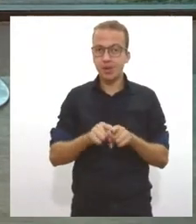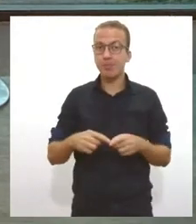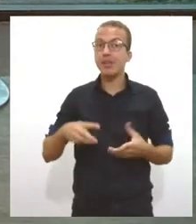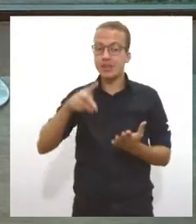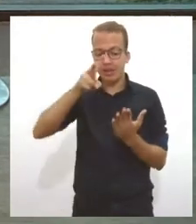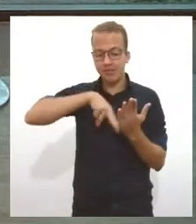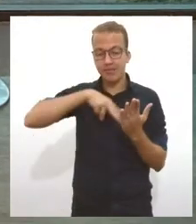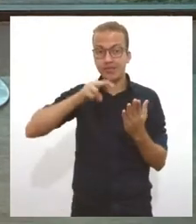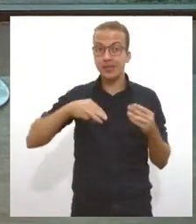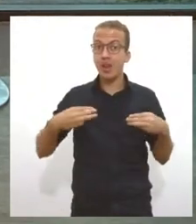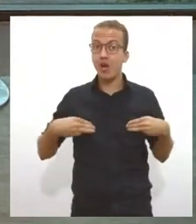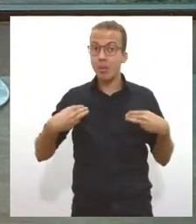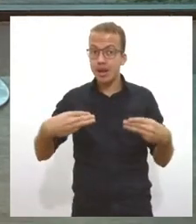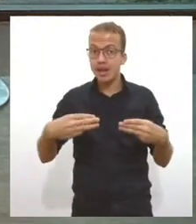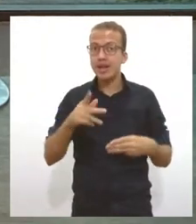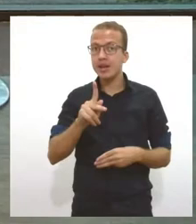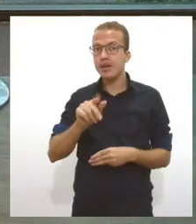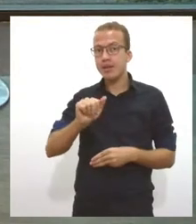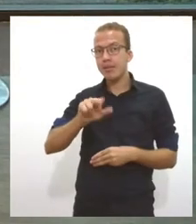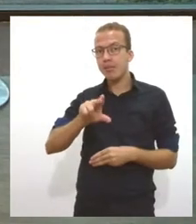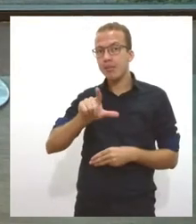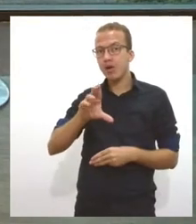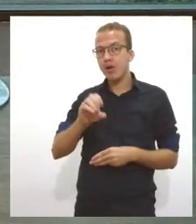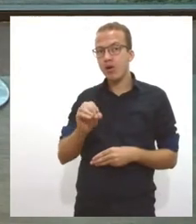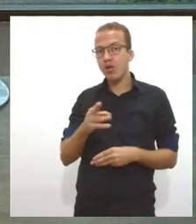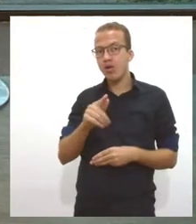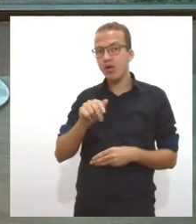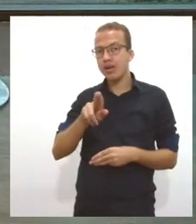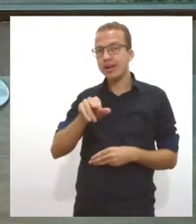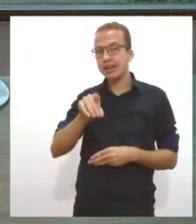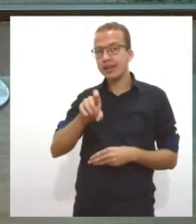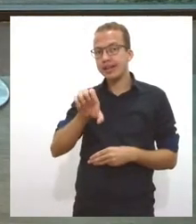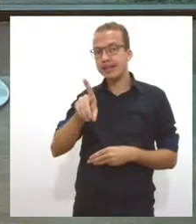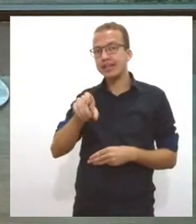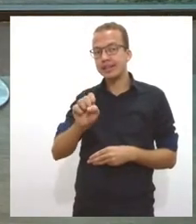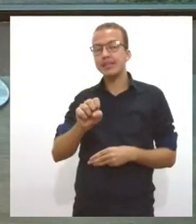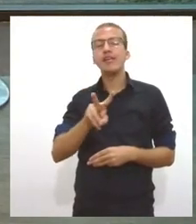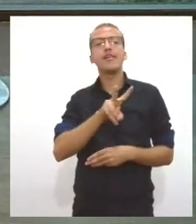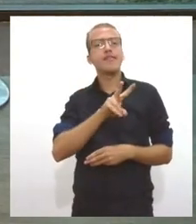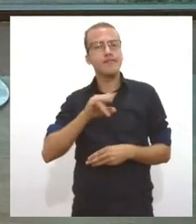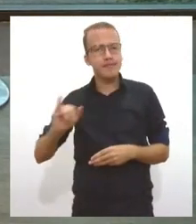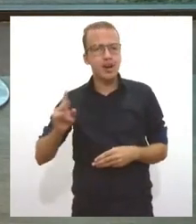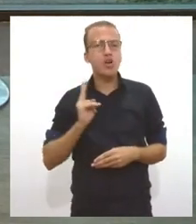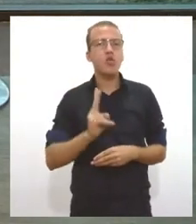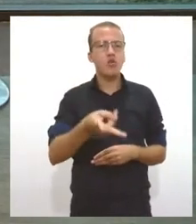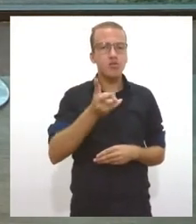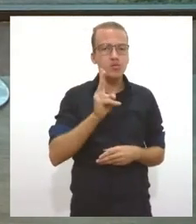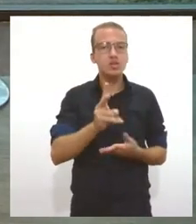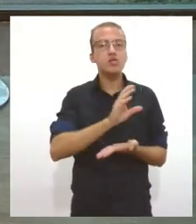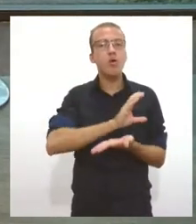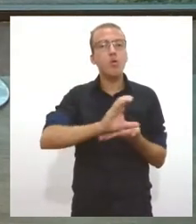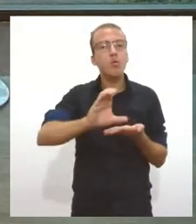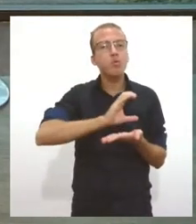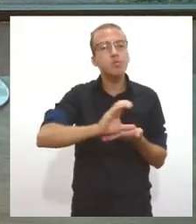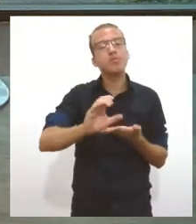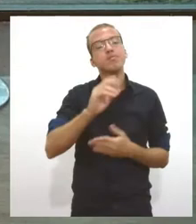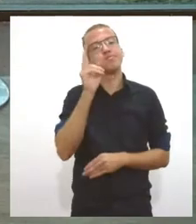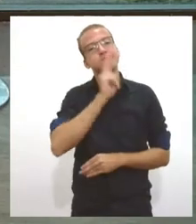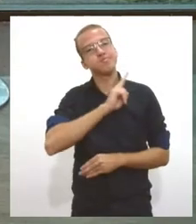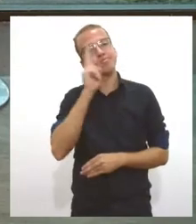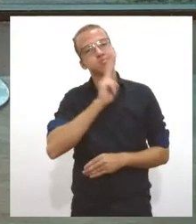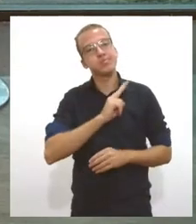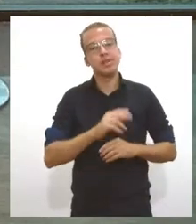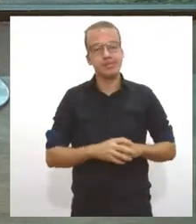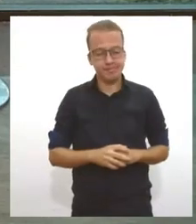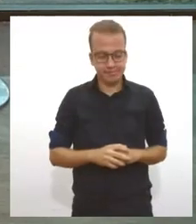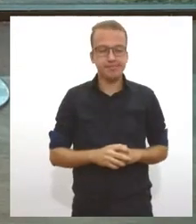da Economia, anunciou que vai ter ampliação do auxílio emergencial por mais dois meses do que estava previsto, que é o tempo hábil para que os estados